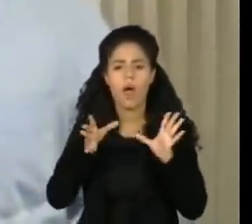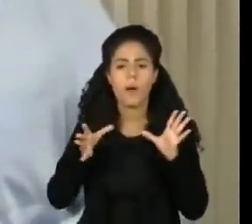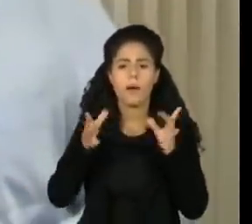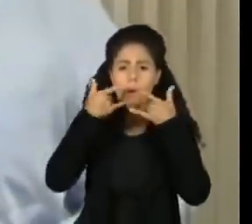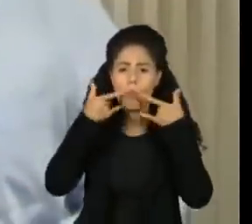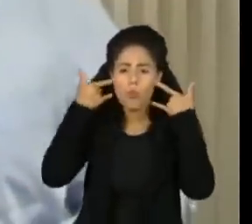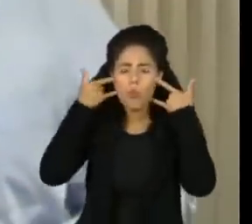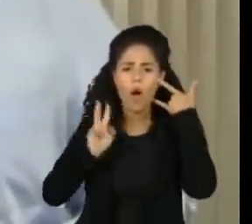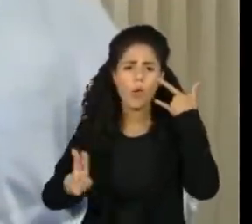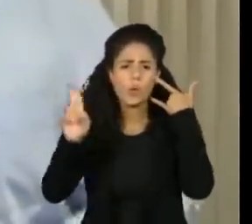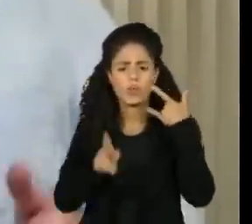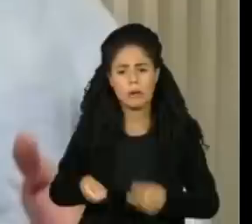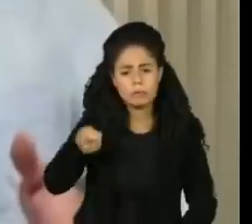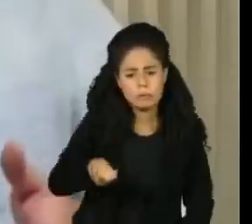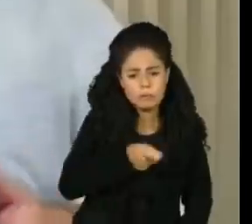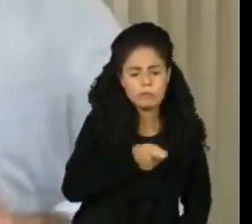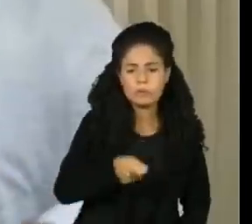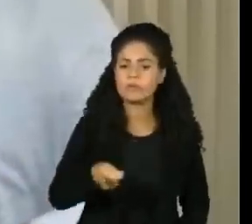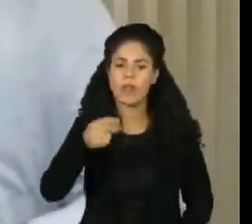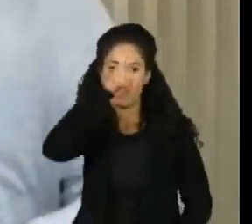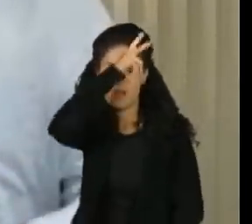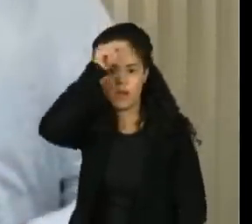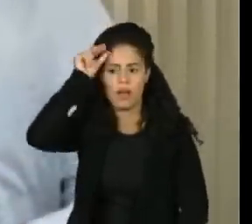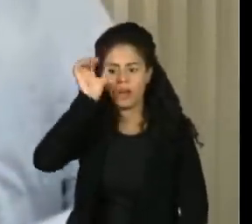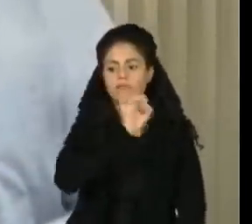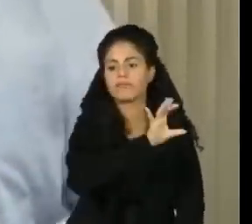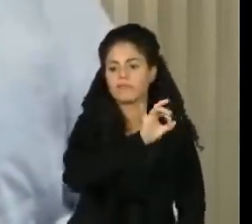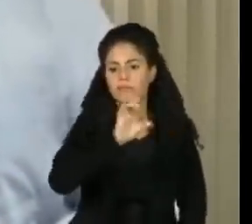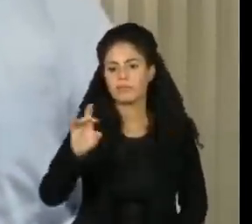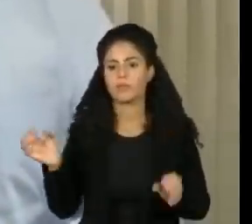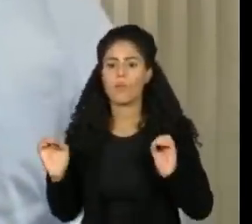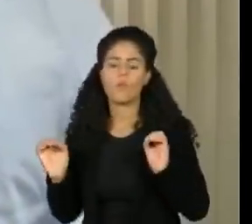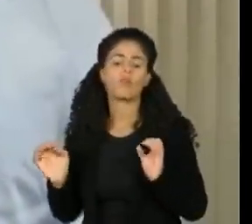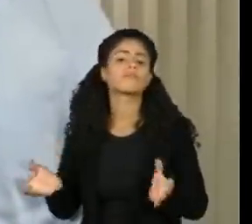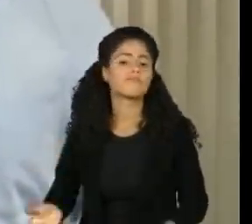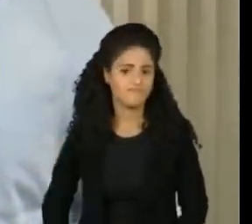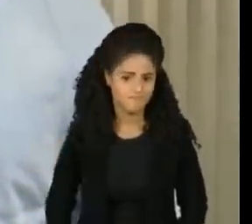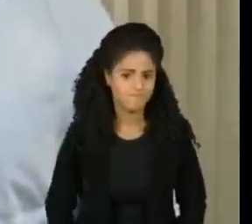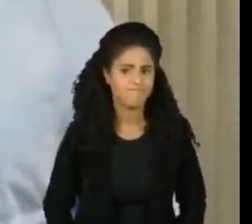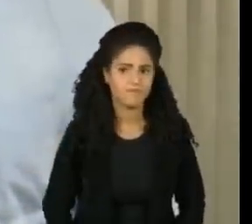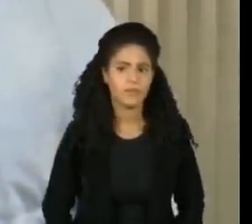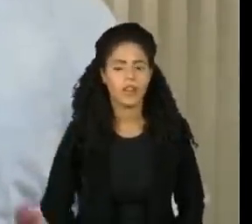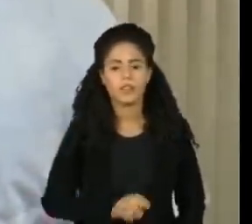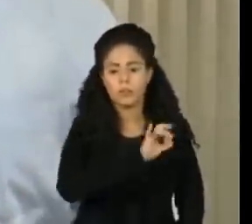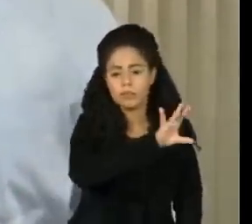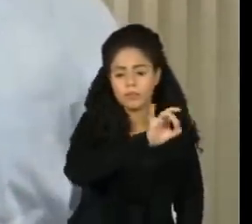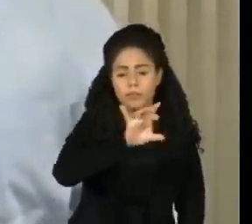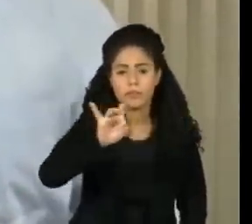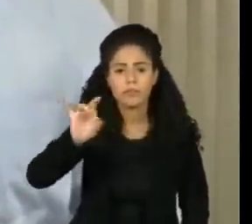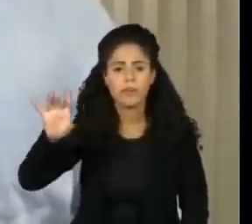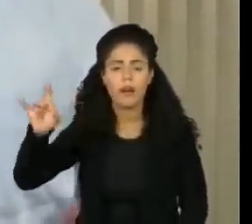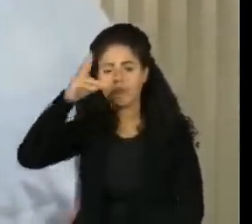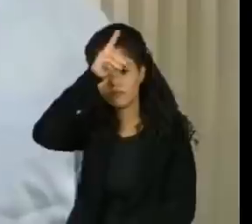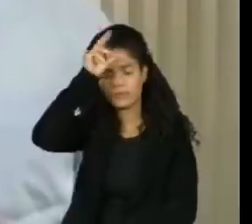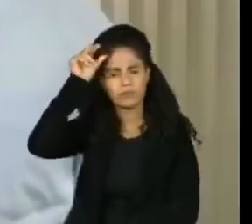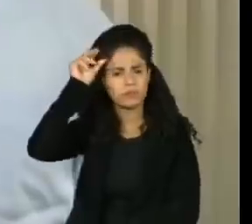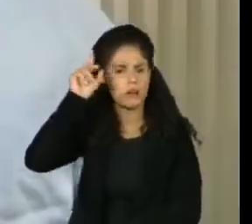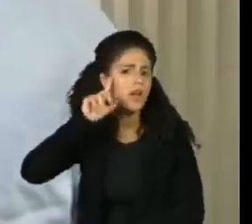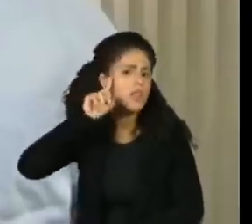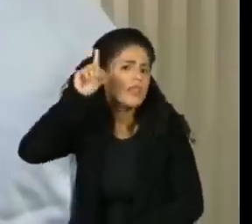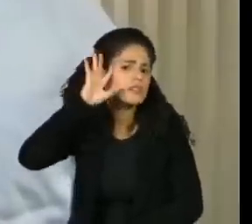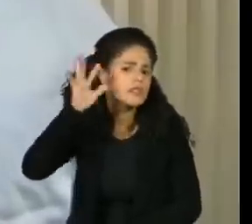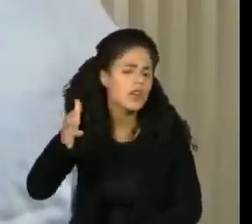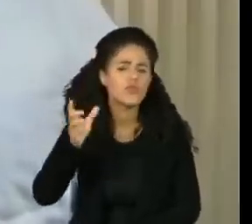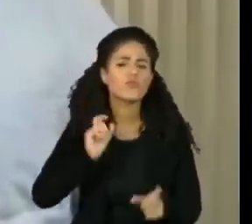o uso de máscaras para cada prefeitura. A Secretaria Municipal de Saúde, através do normativo próprio, então, podem definir se a